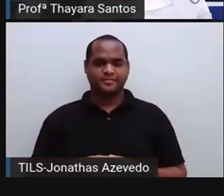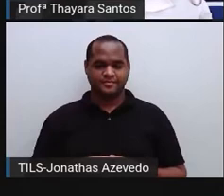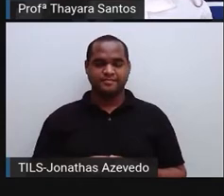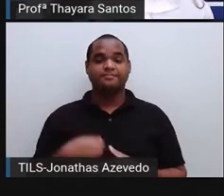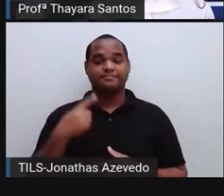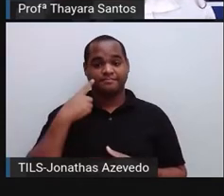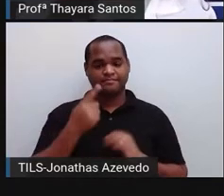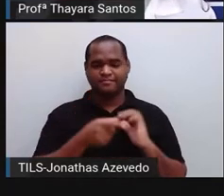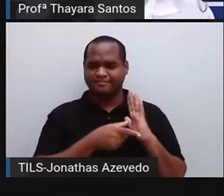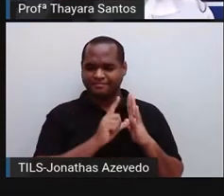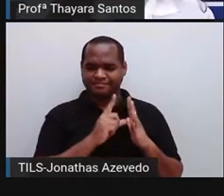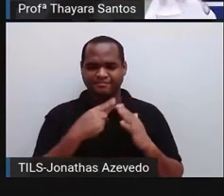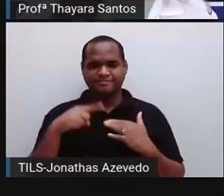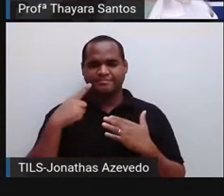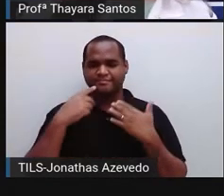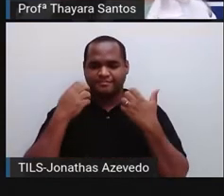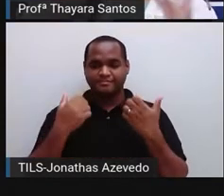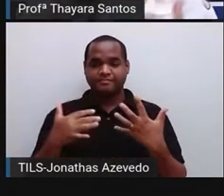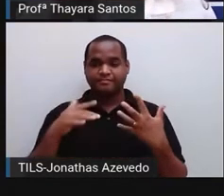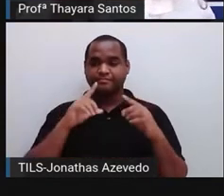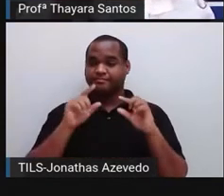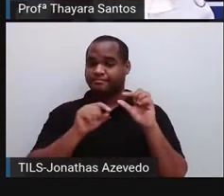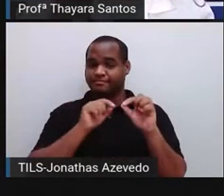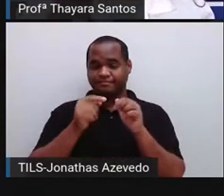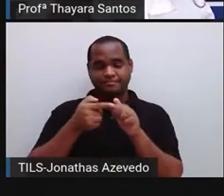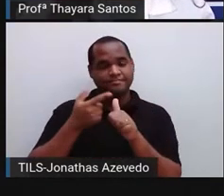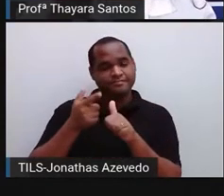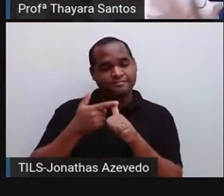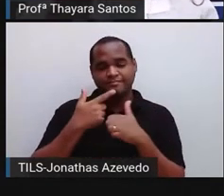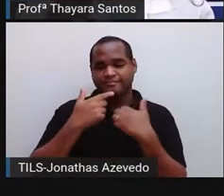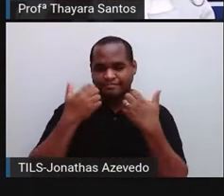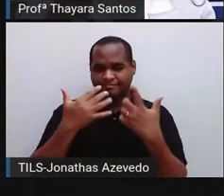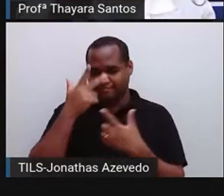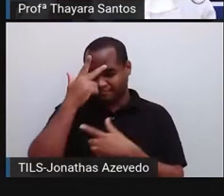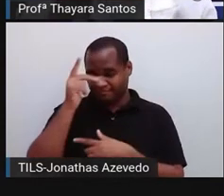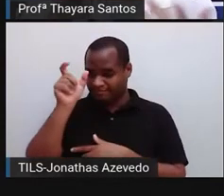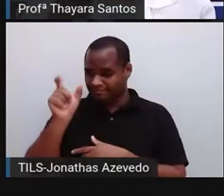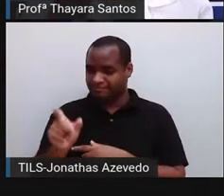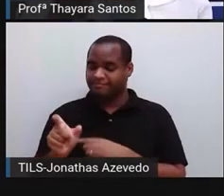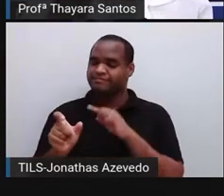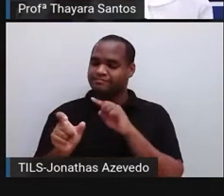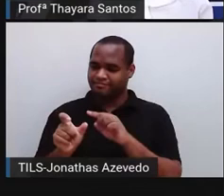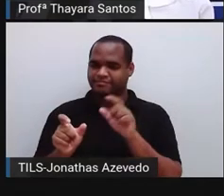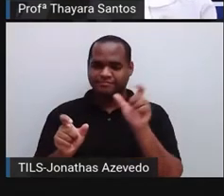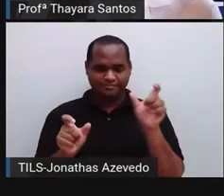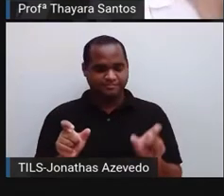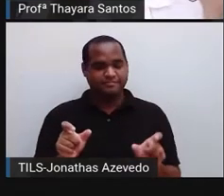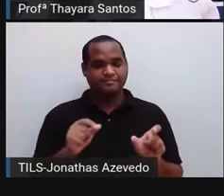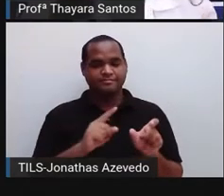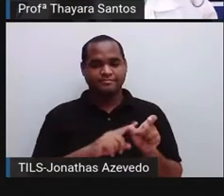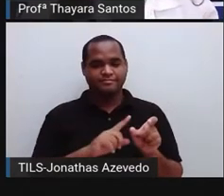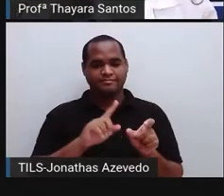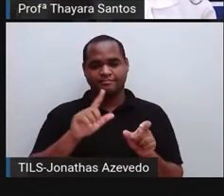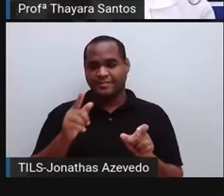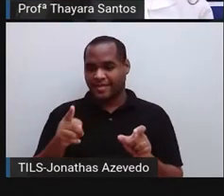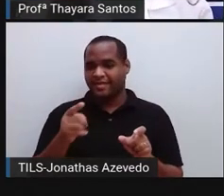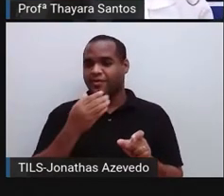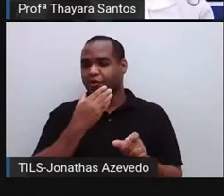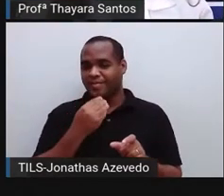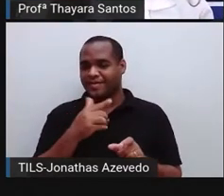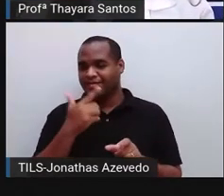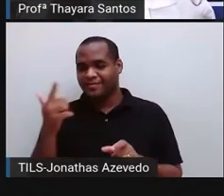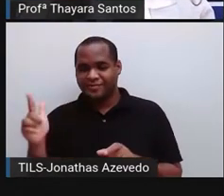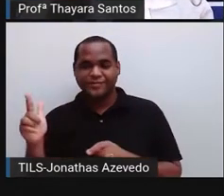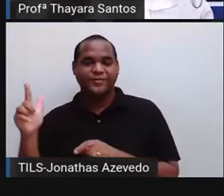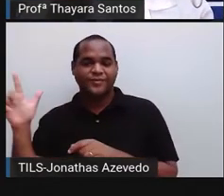Antes da gente falar sobre as ideias, vamos primeiro falar sobre as pessoas, porque essas duas correntes, tanto o lamarquismo quanto o